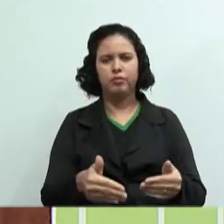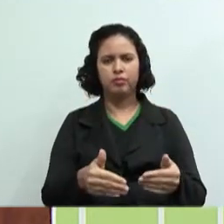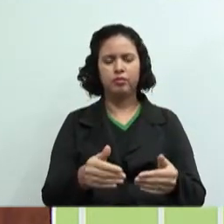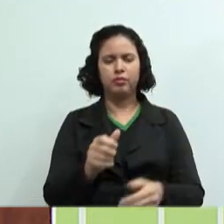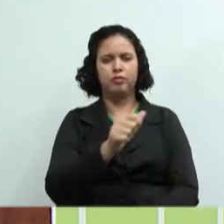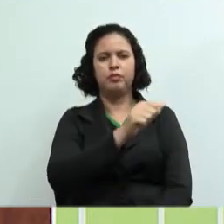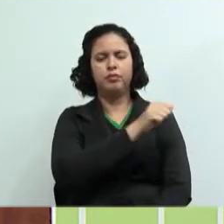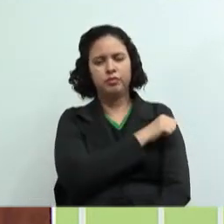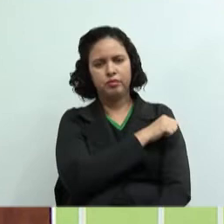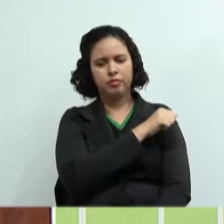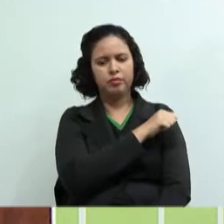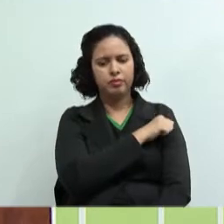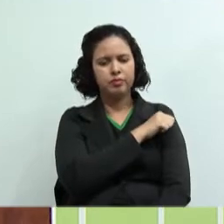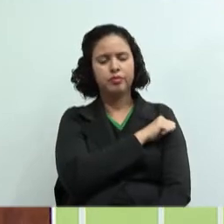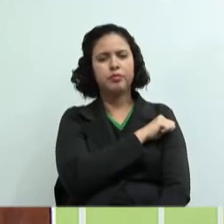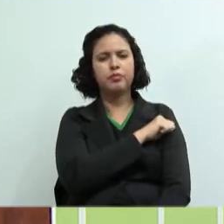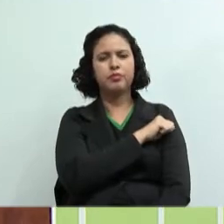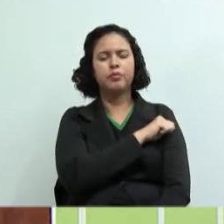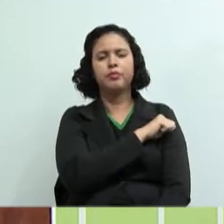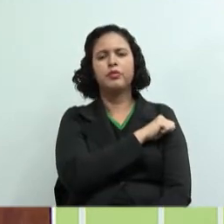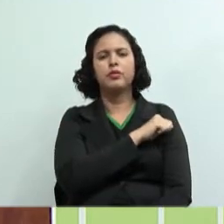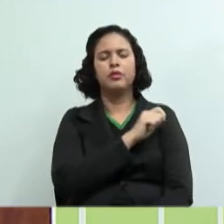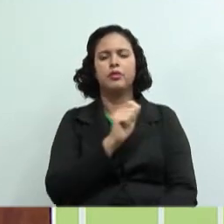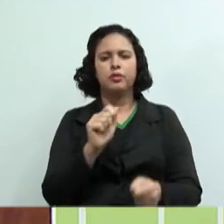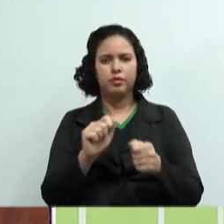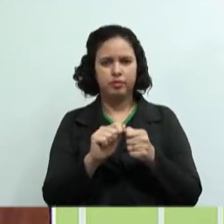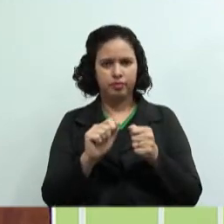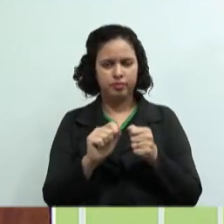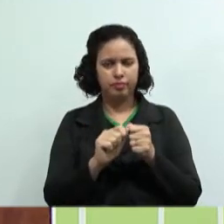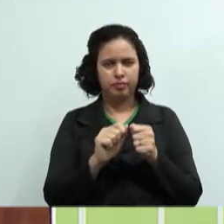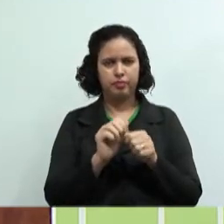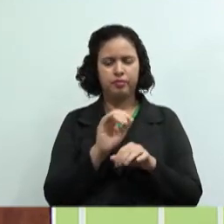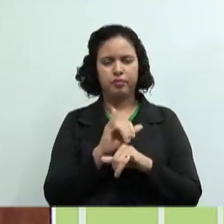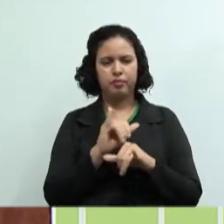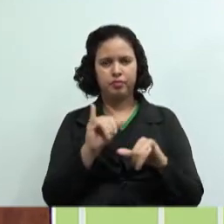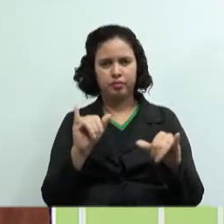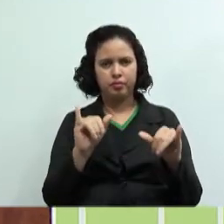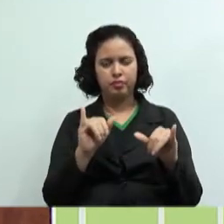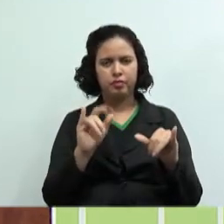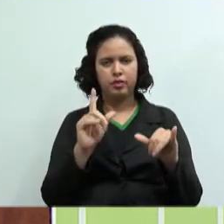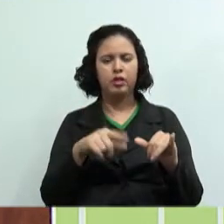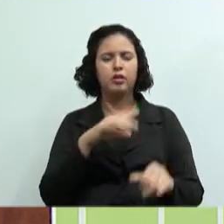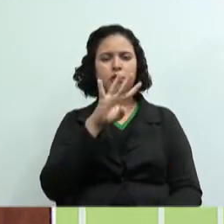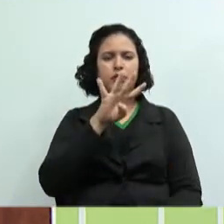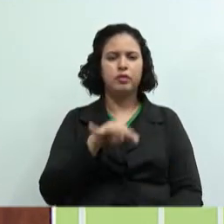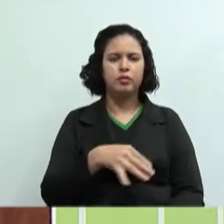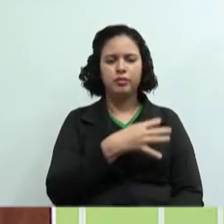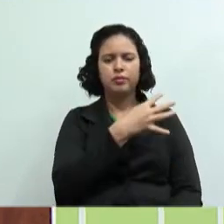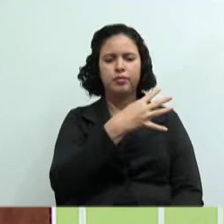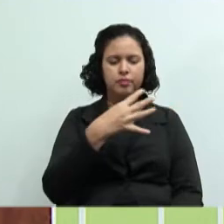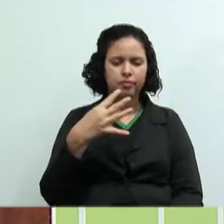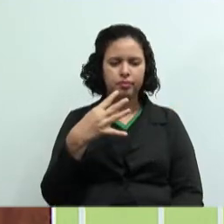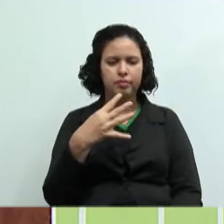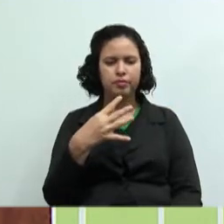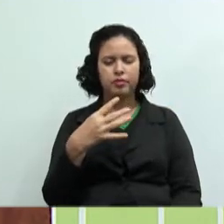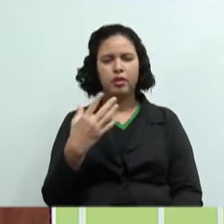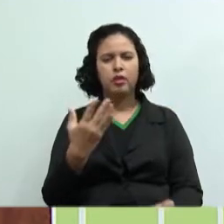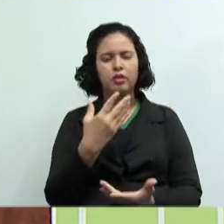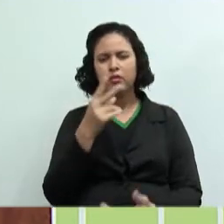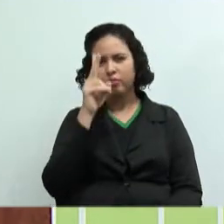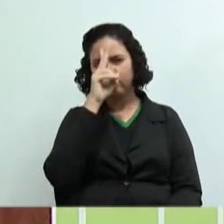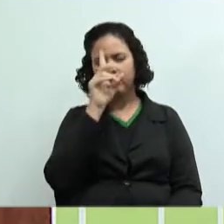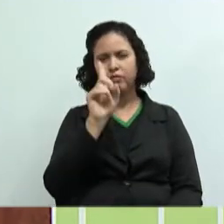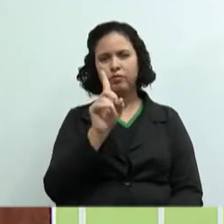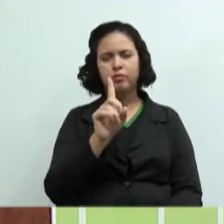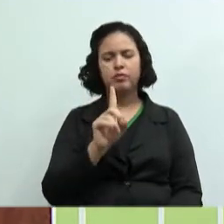aluno que ele irá montar essas informações. Eu gerei em forma de tabela, então eu não me recordo agora o